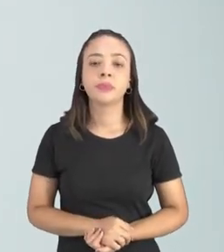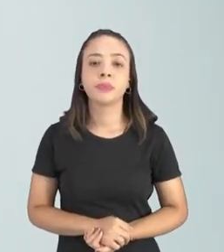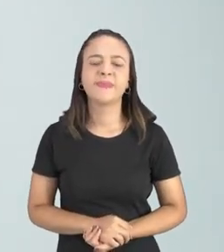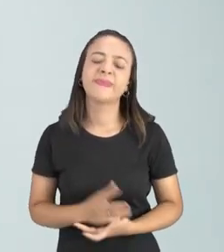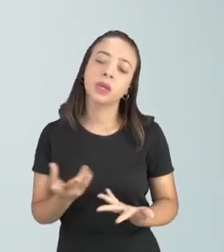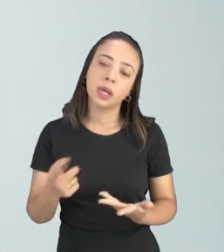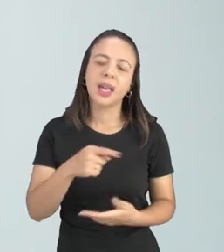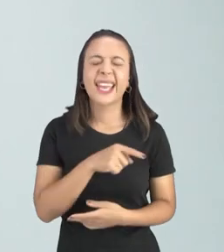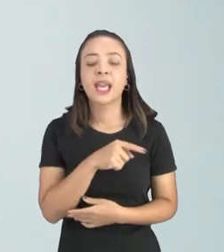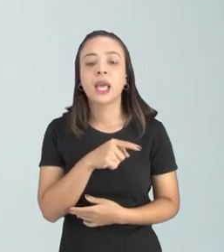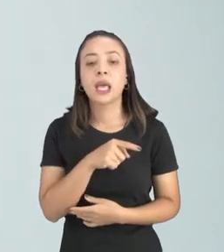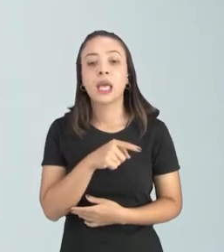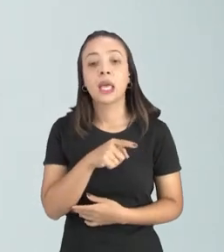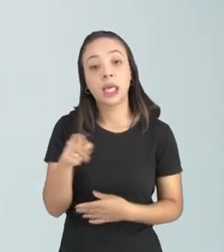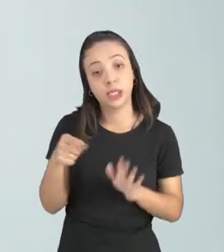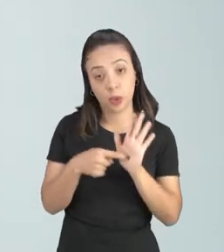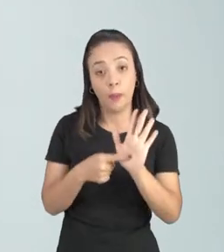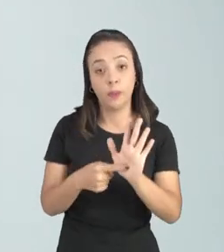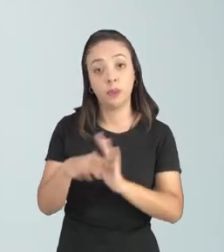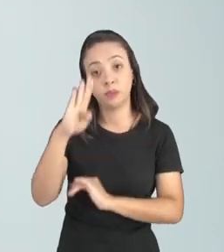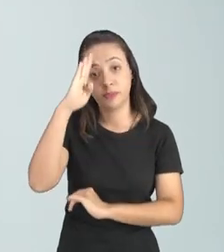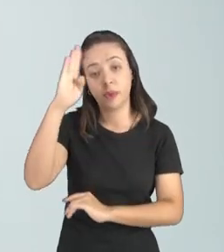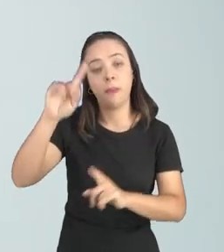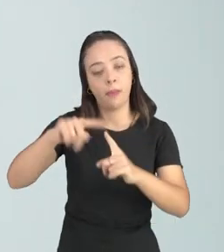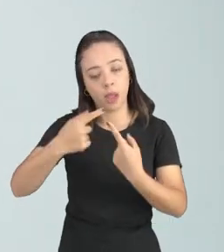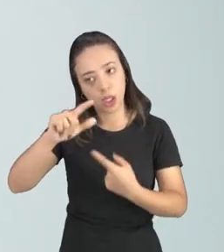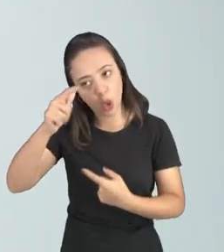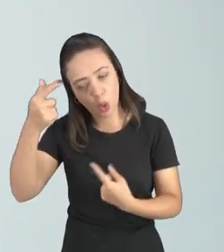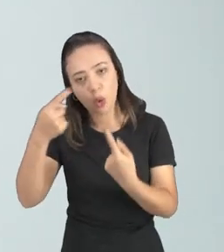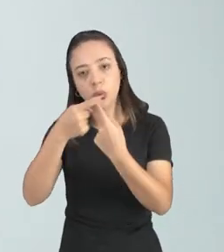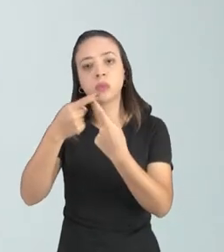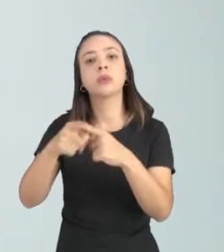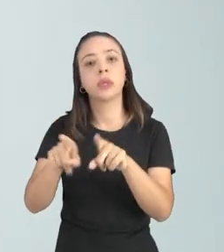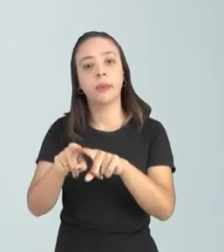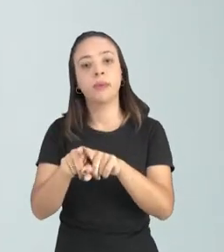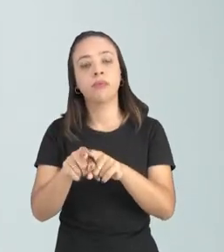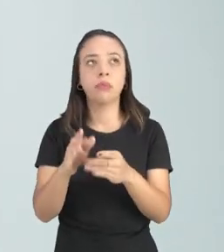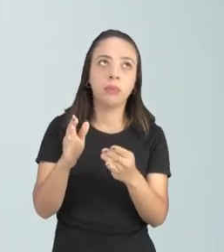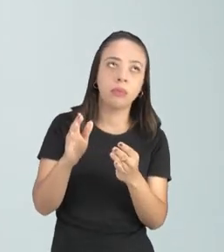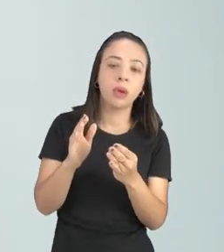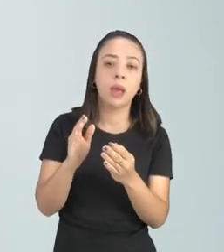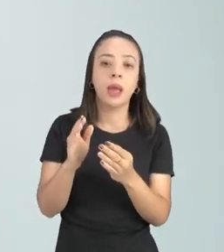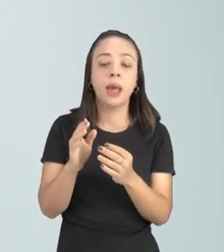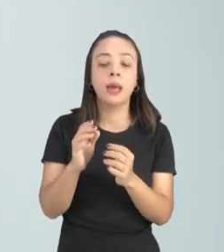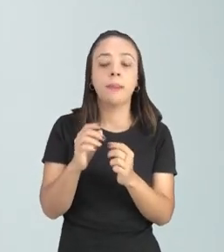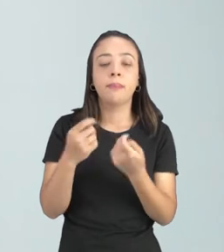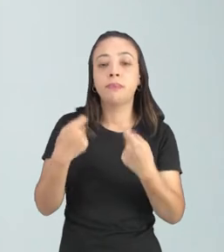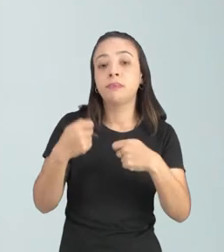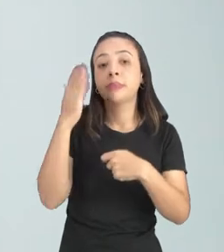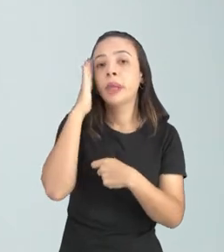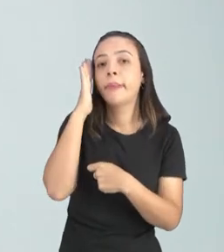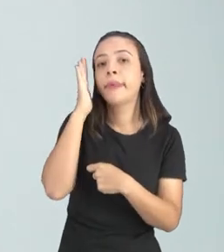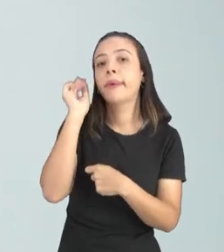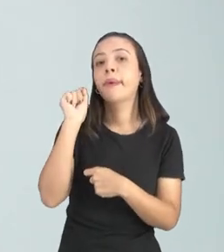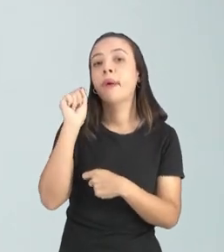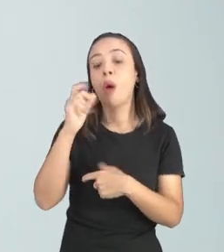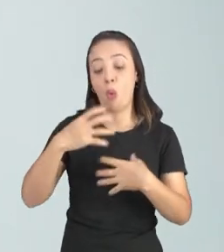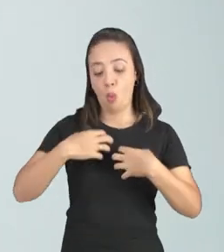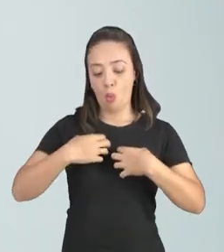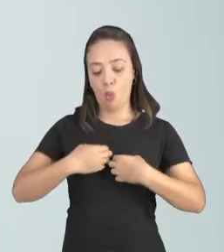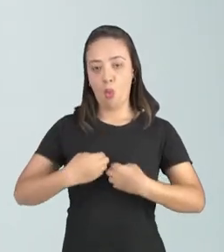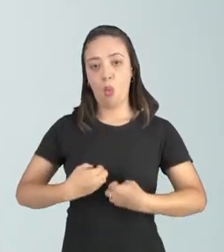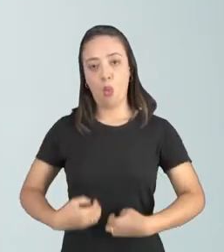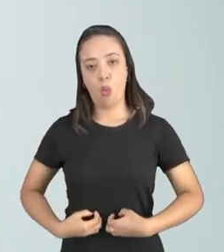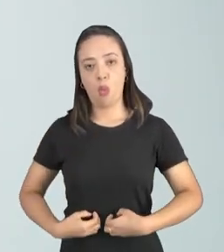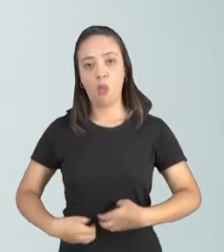assim de cabeça tá mas tem outros tipos também que dependendo do órgão que é atingido vai causar outro tipo de tuberculose tudo